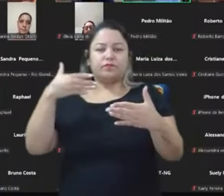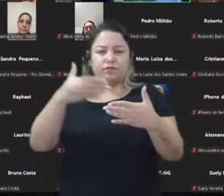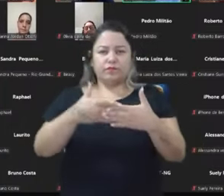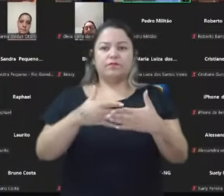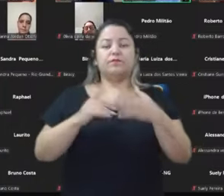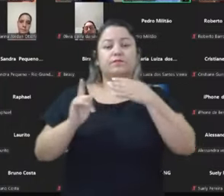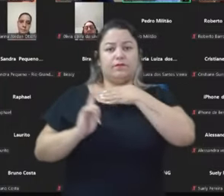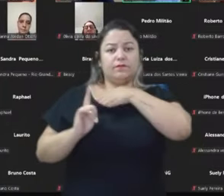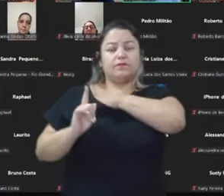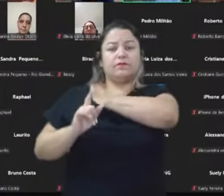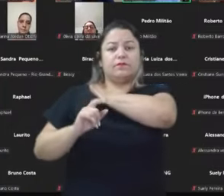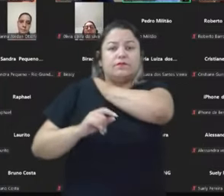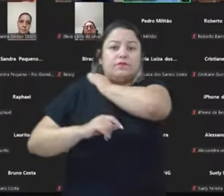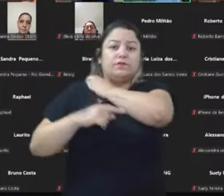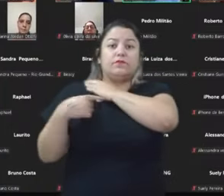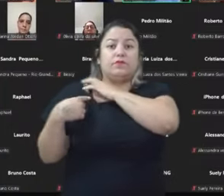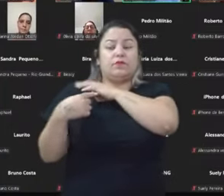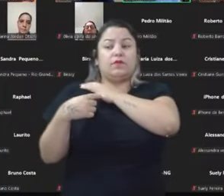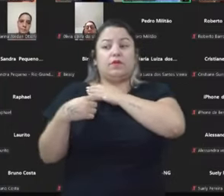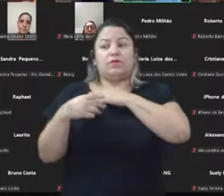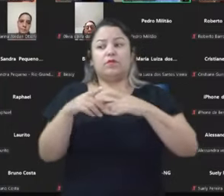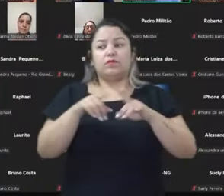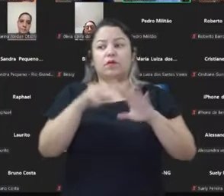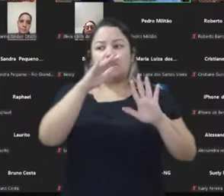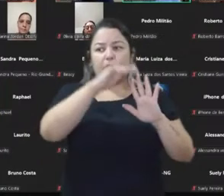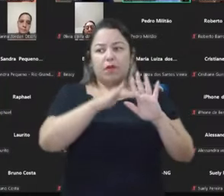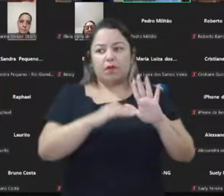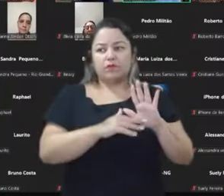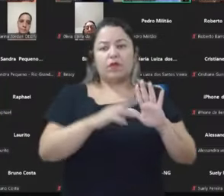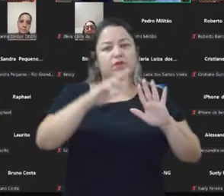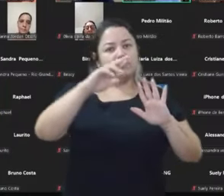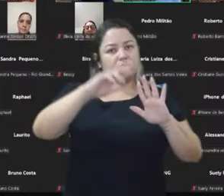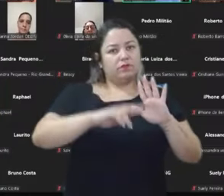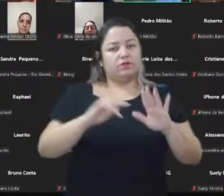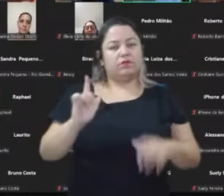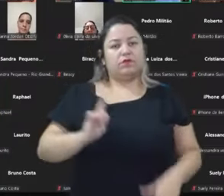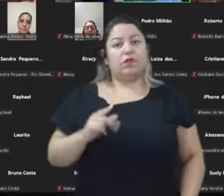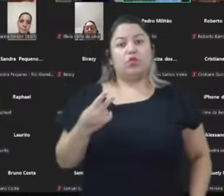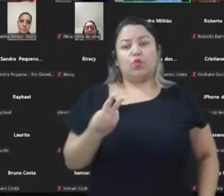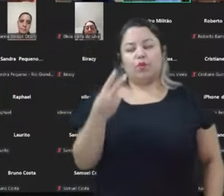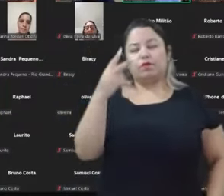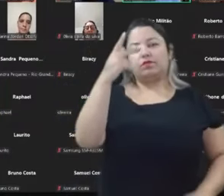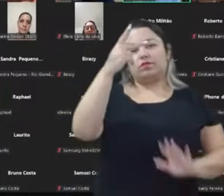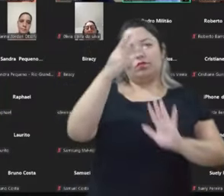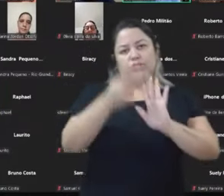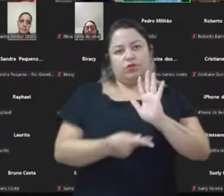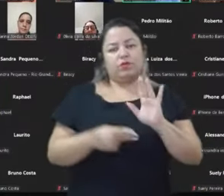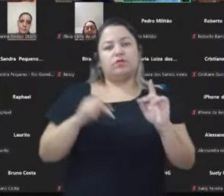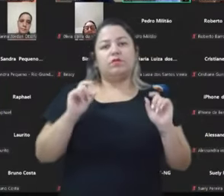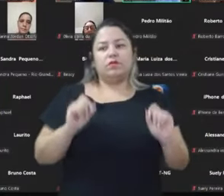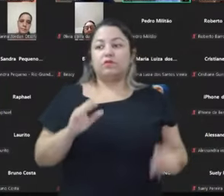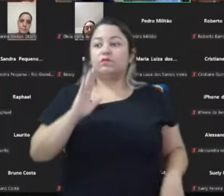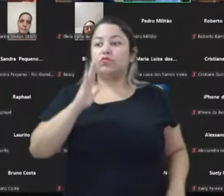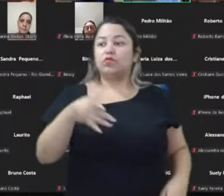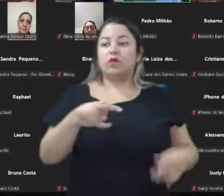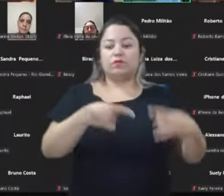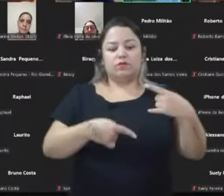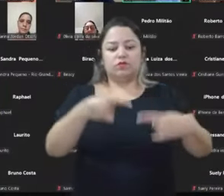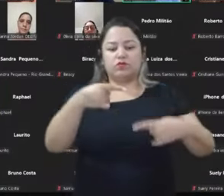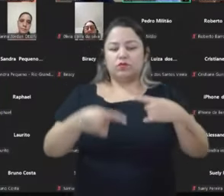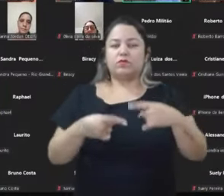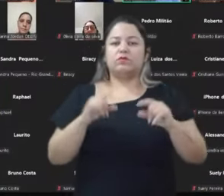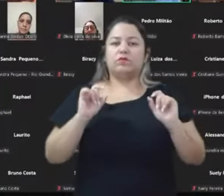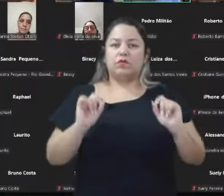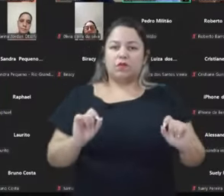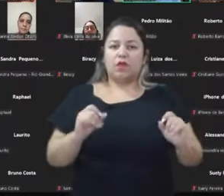tem que estar na nossa pauta a regulamentação. Nós temos dois projetos, tem um projeto já bem discutido e que